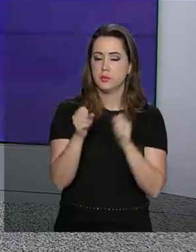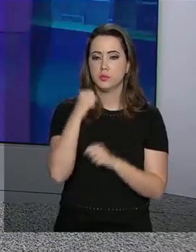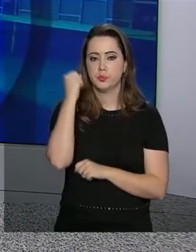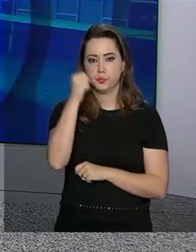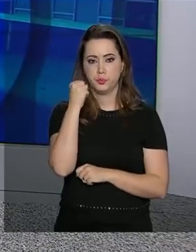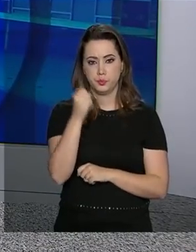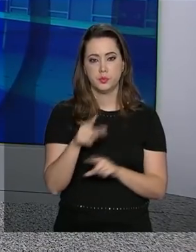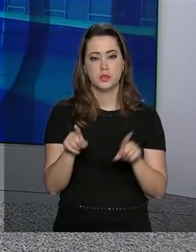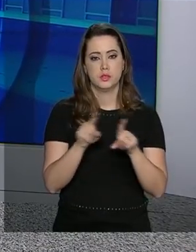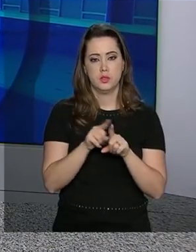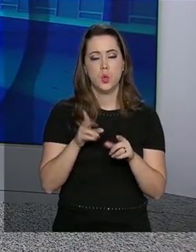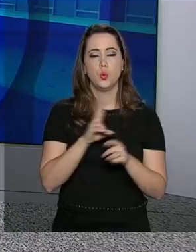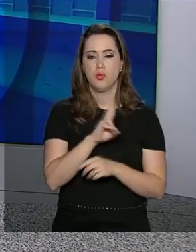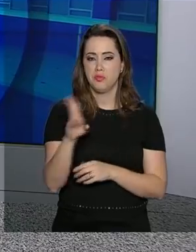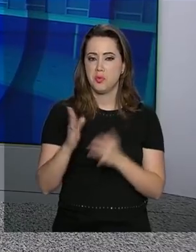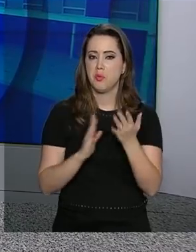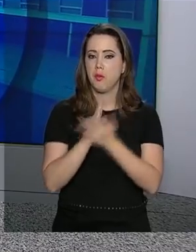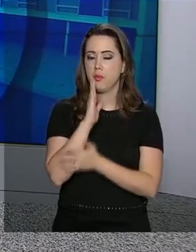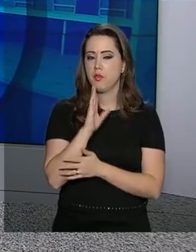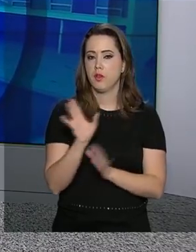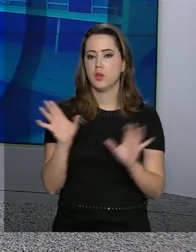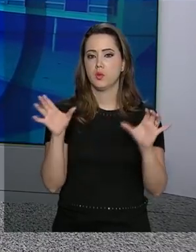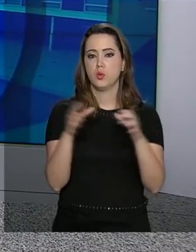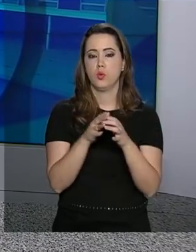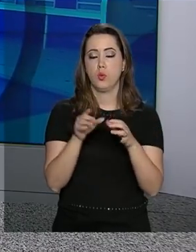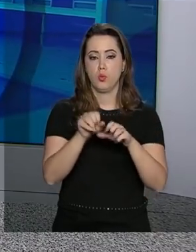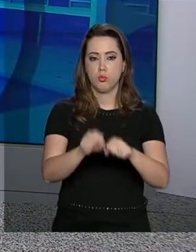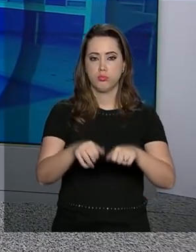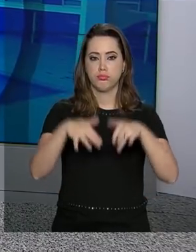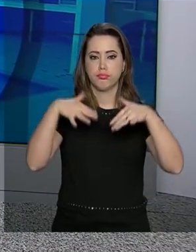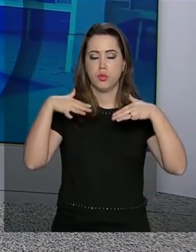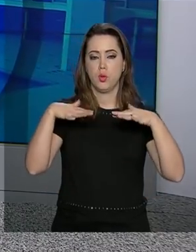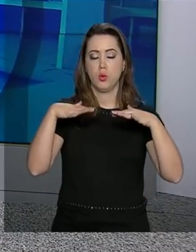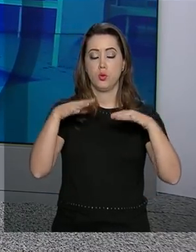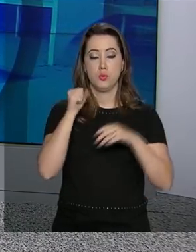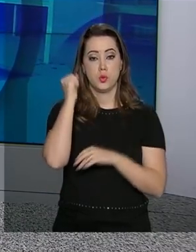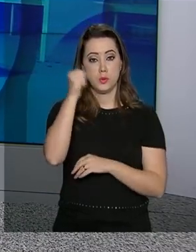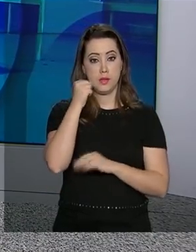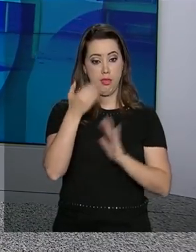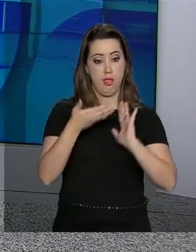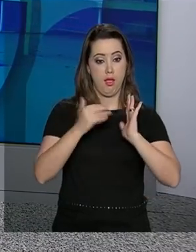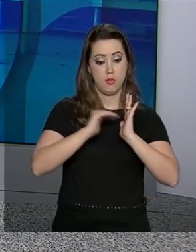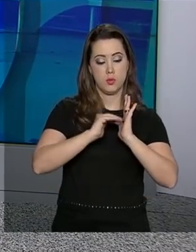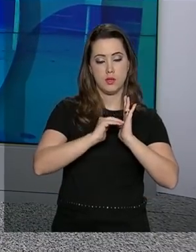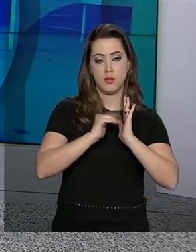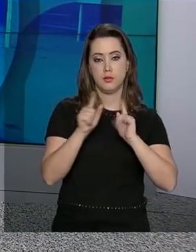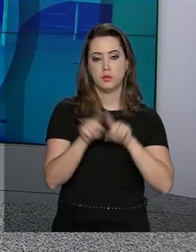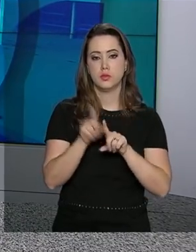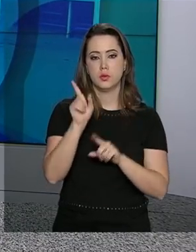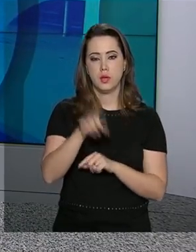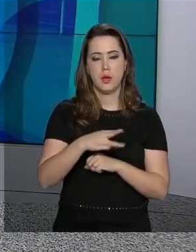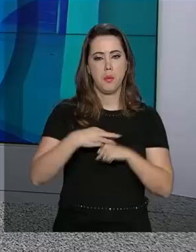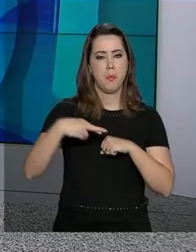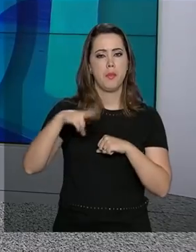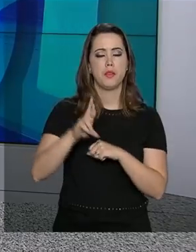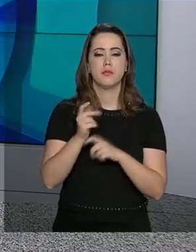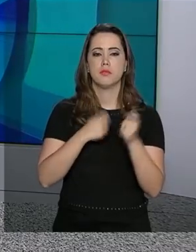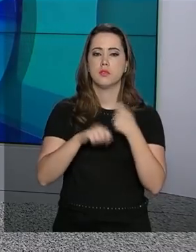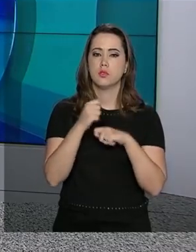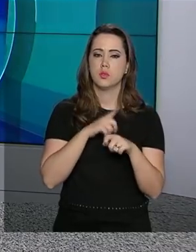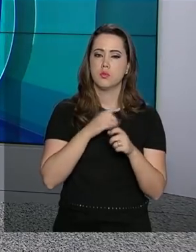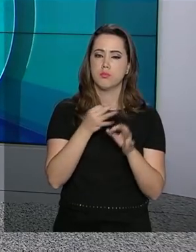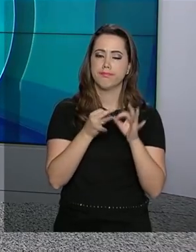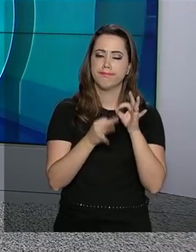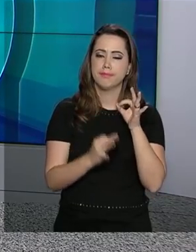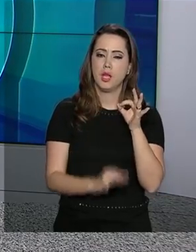Senado Federal e teve o nome aprovado pelo plenário da Casa. Roberto Campos Neto é mestre em economia e tem